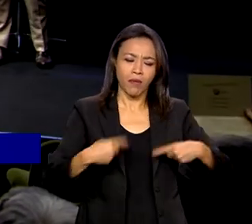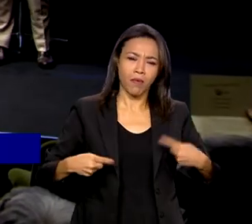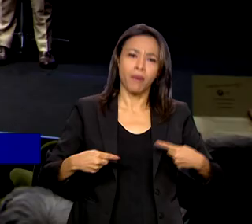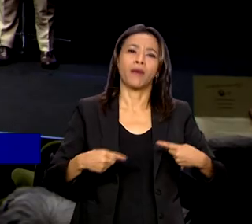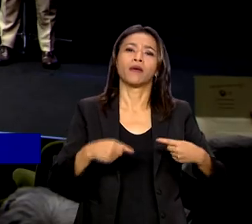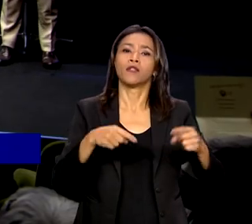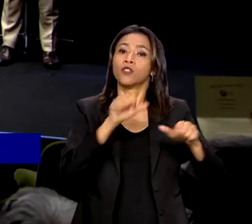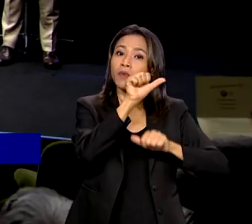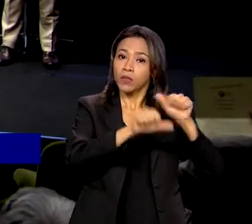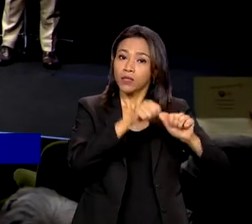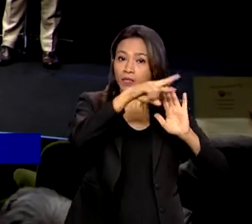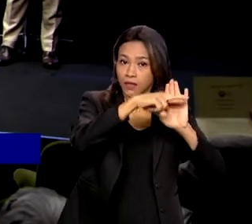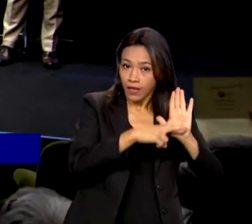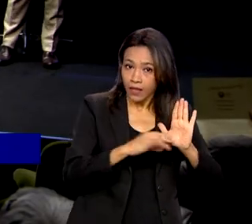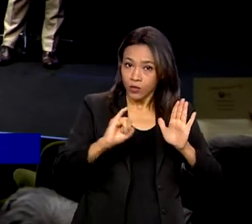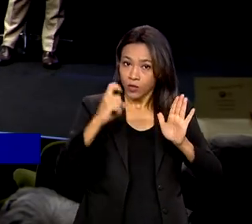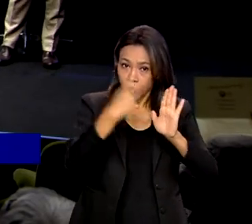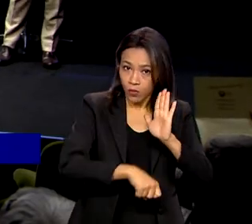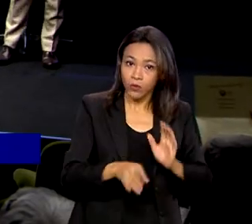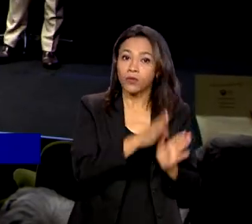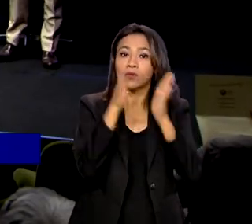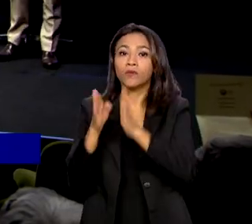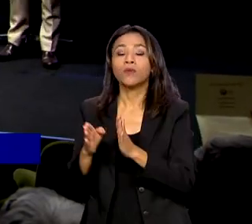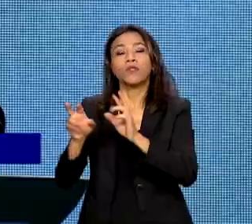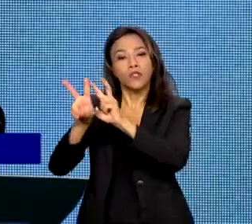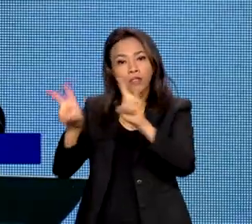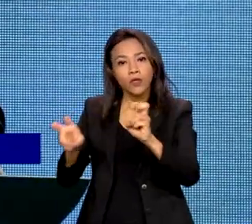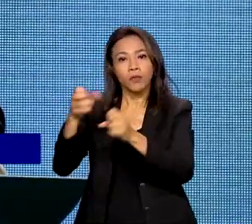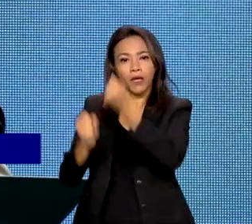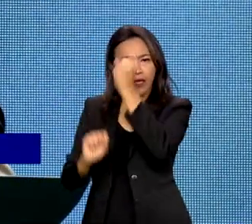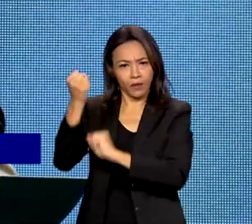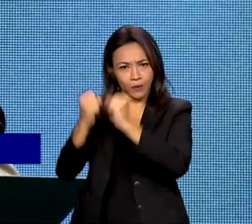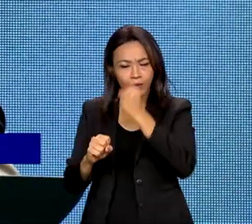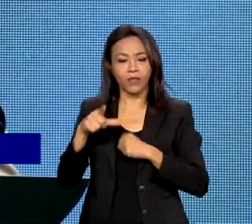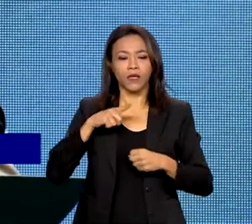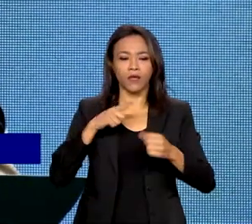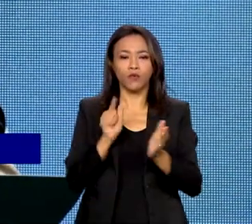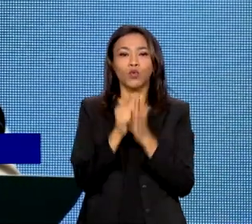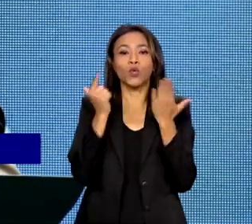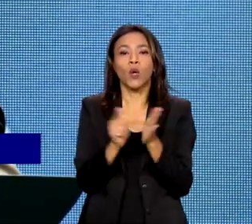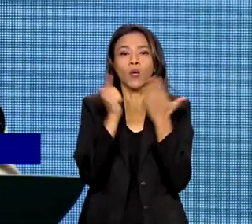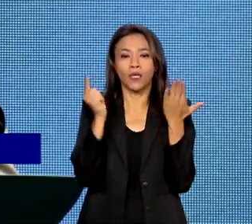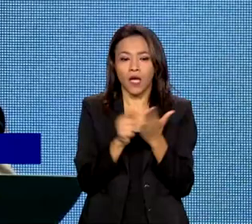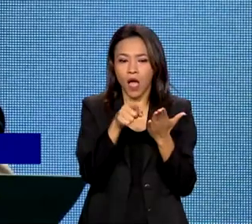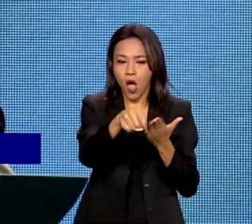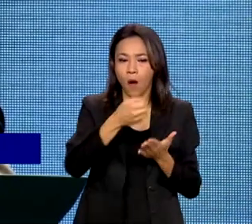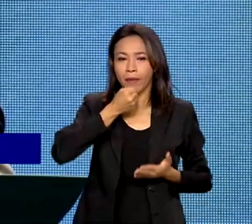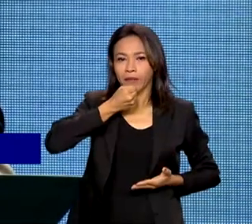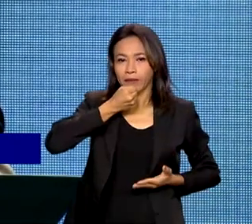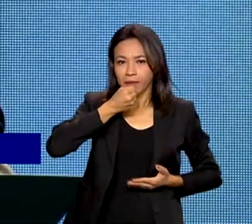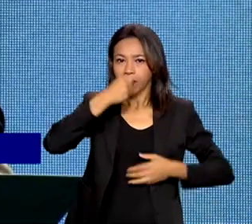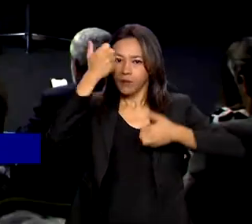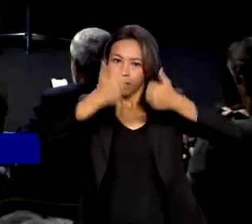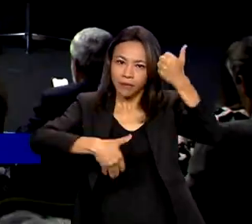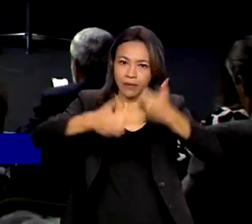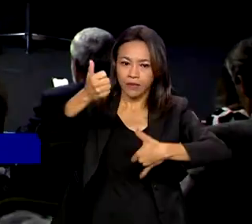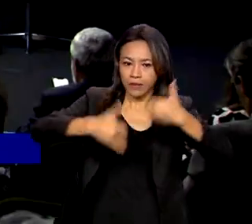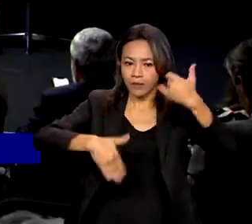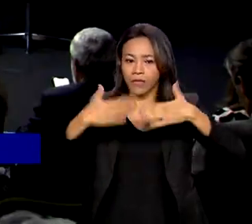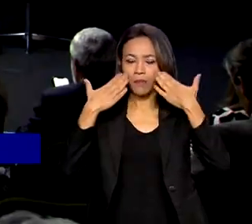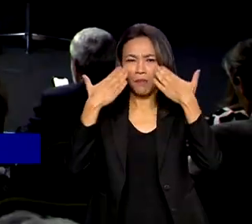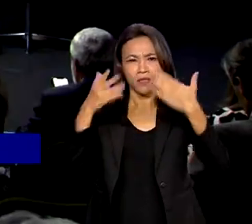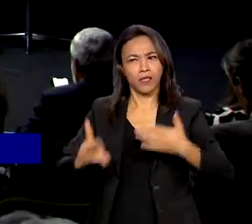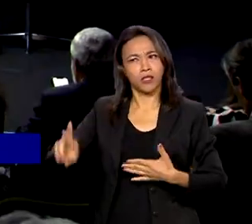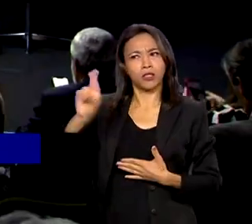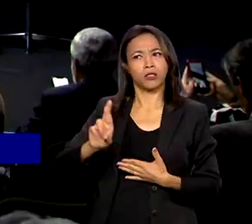indústria foi organizado pelo jornal Correio Brasiliense e contou com a presença de representantes da indústria no Brasil e de